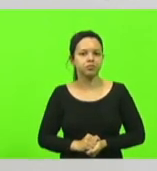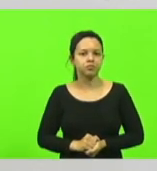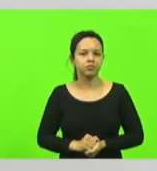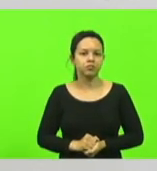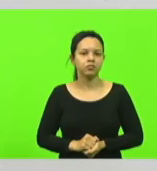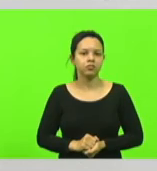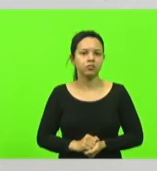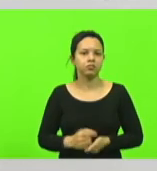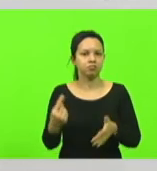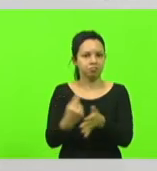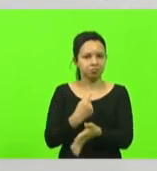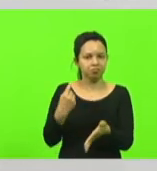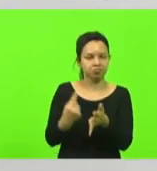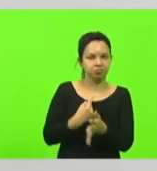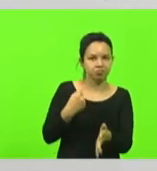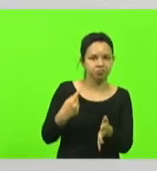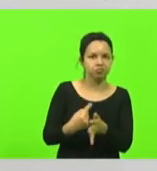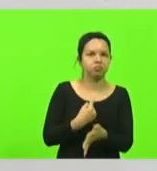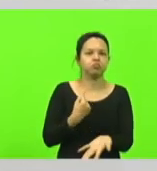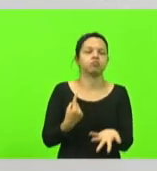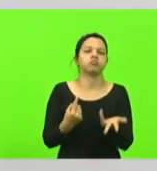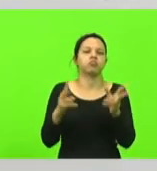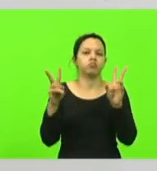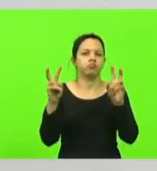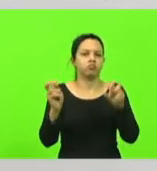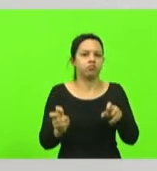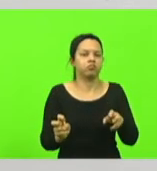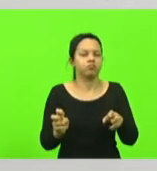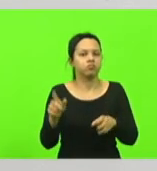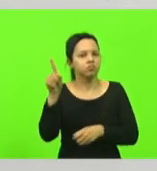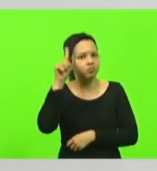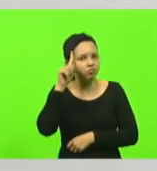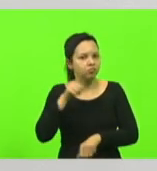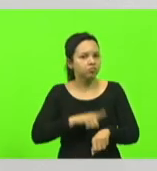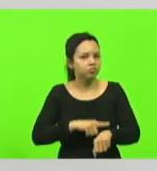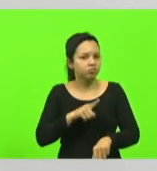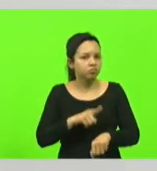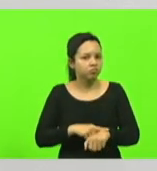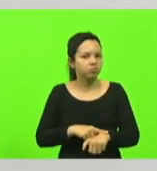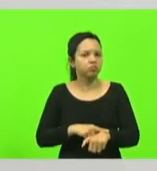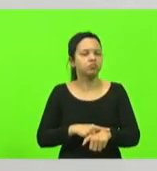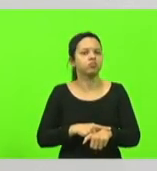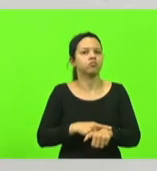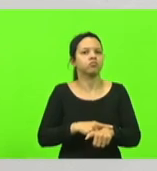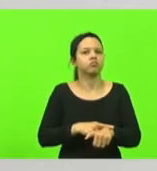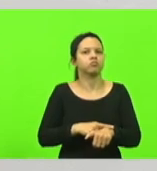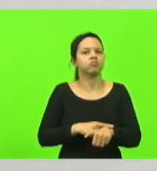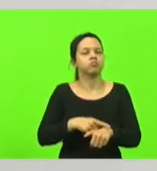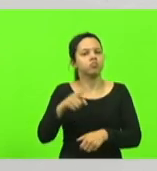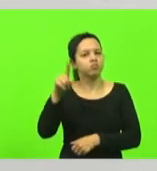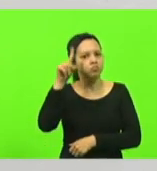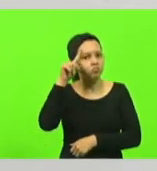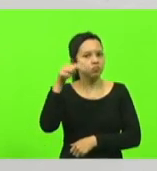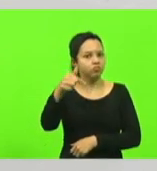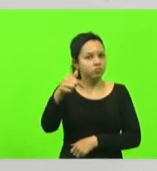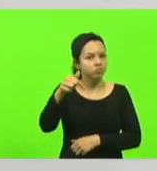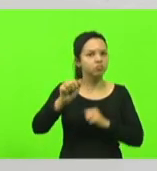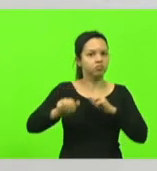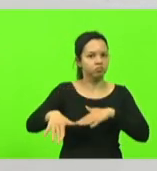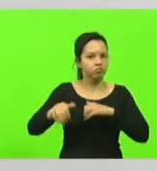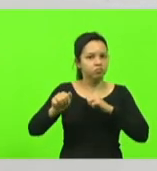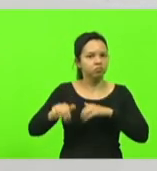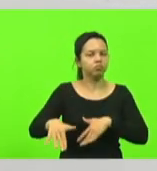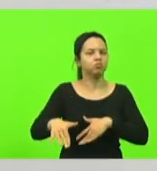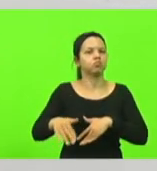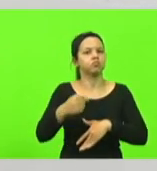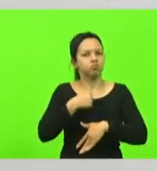de perguntas e questionamentos em relação data hora local das atividades de 7 de setembro isso tem me deixado cada vez mais